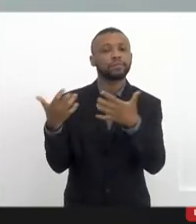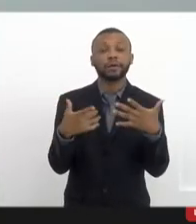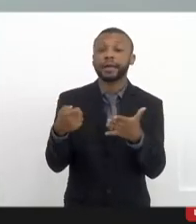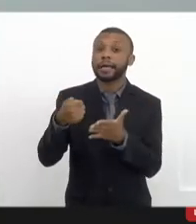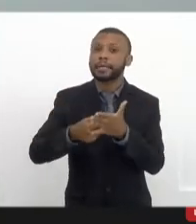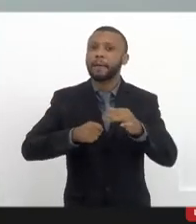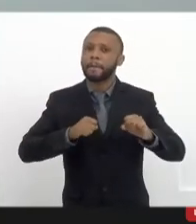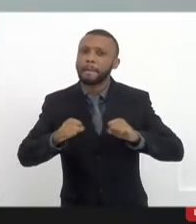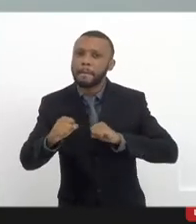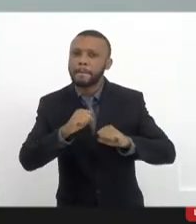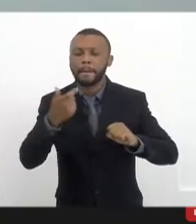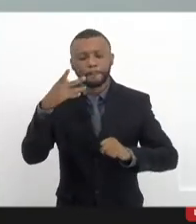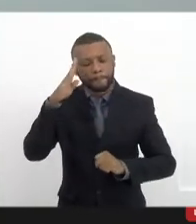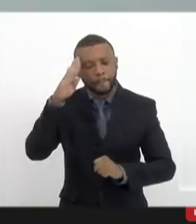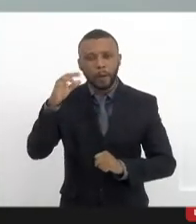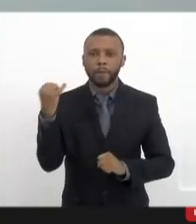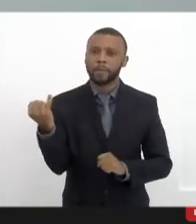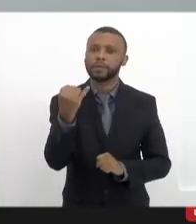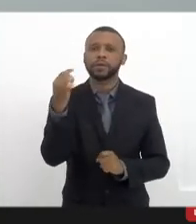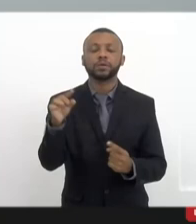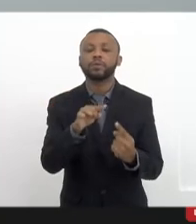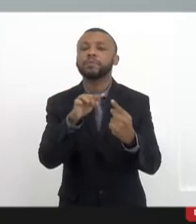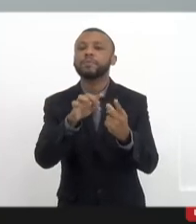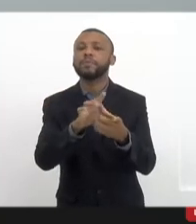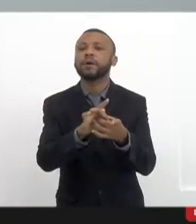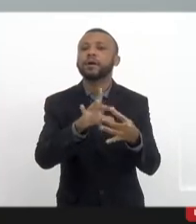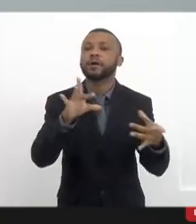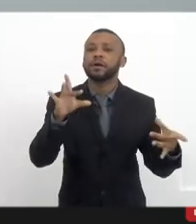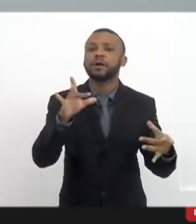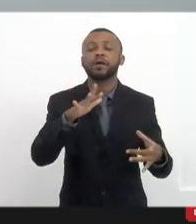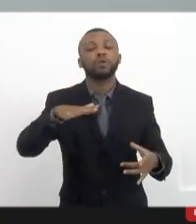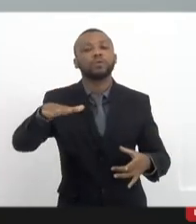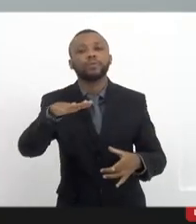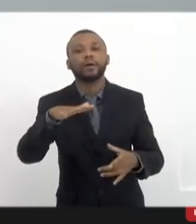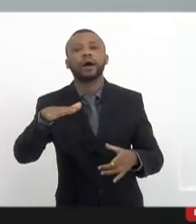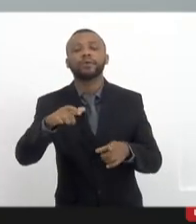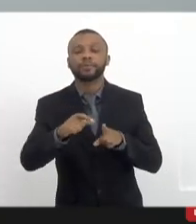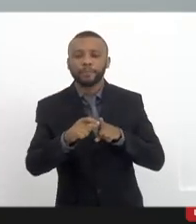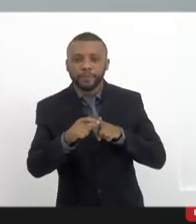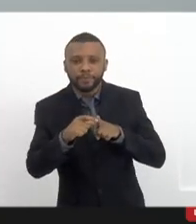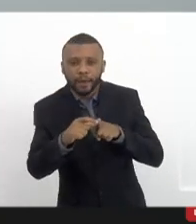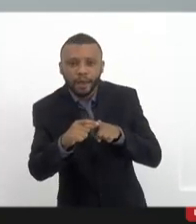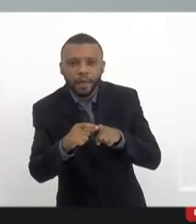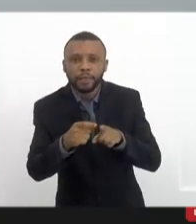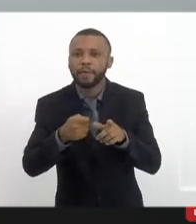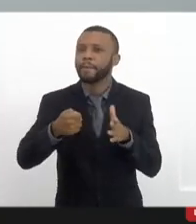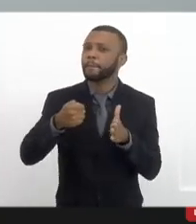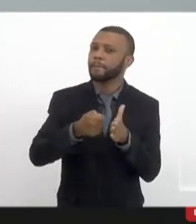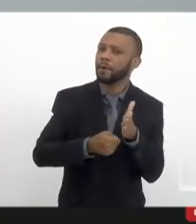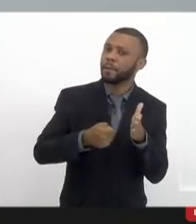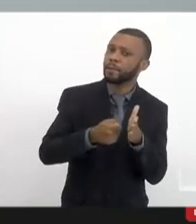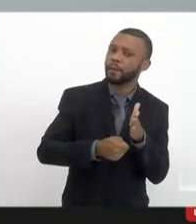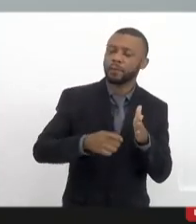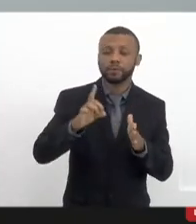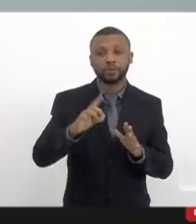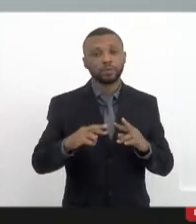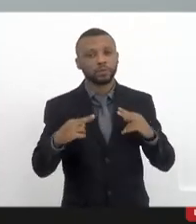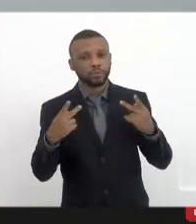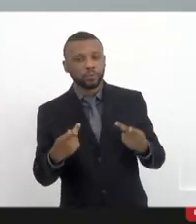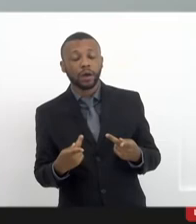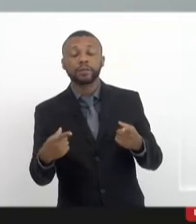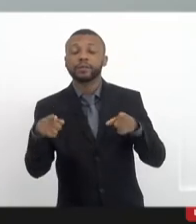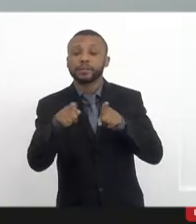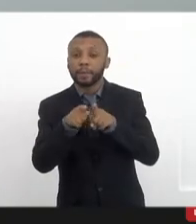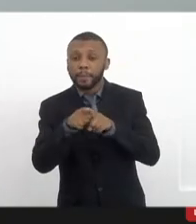muito central para a democracia, para os espaços periféricos, para a luta por direitos humanos, entre eles, direito à